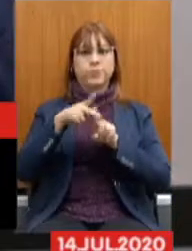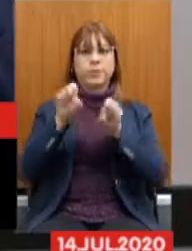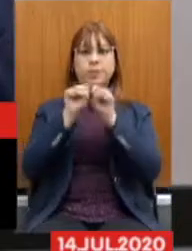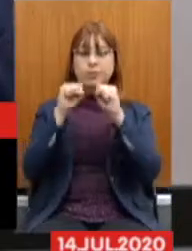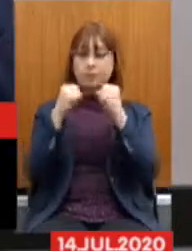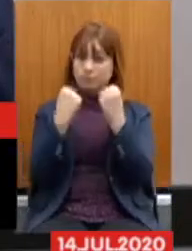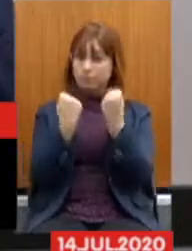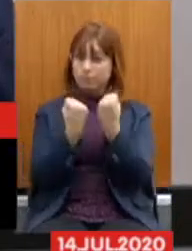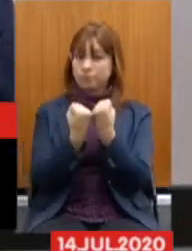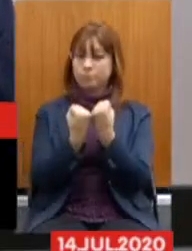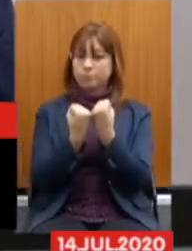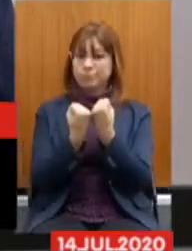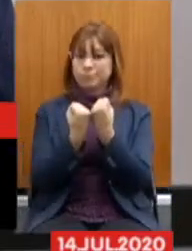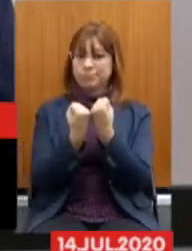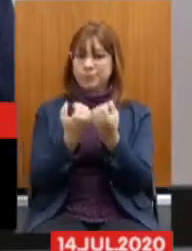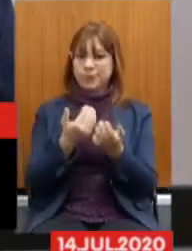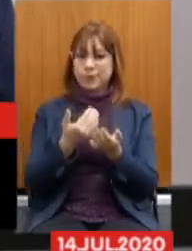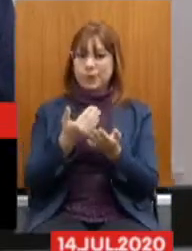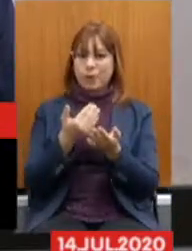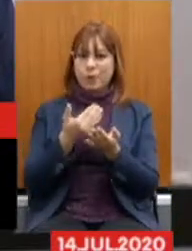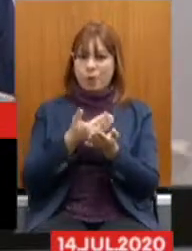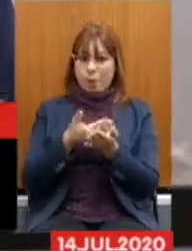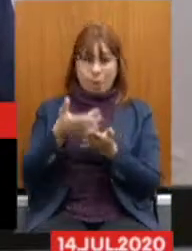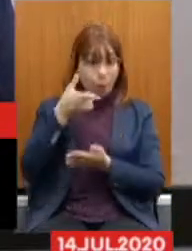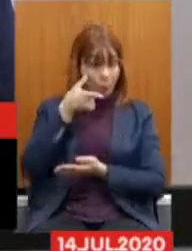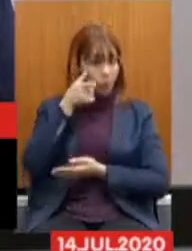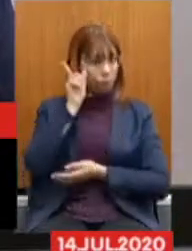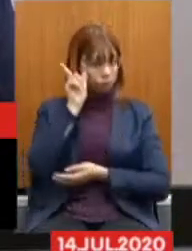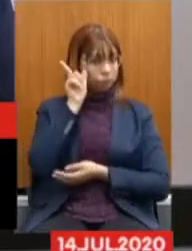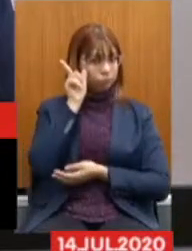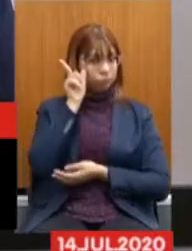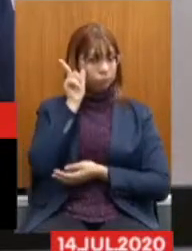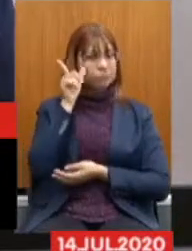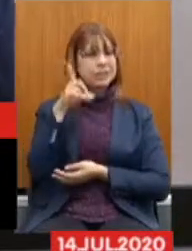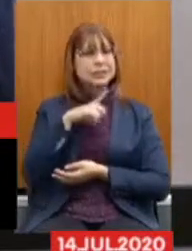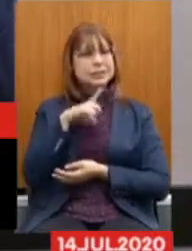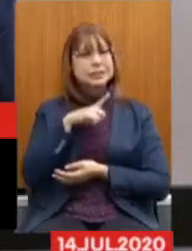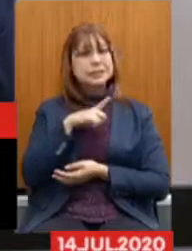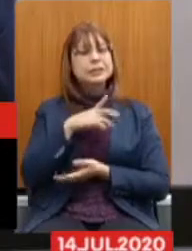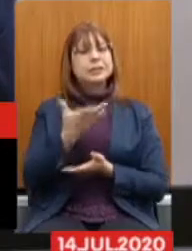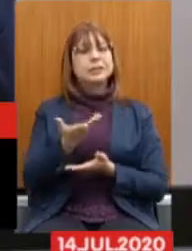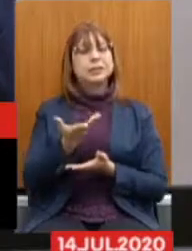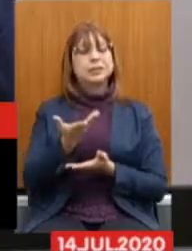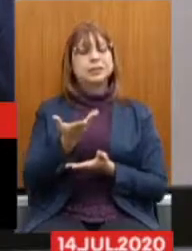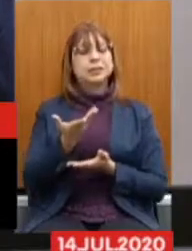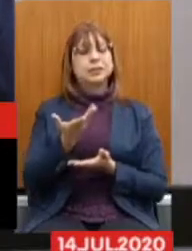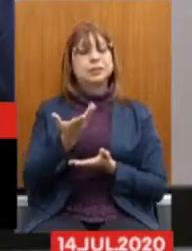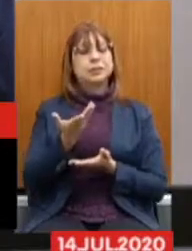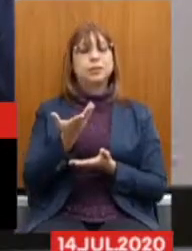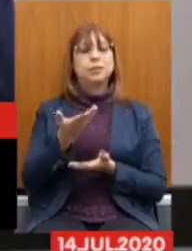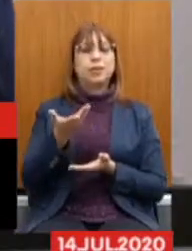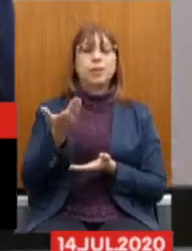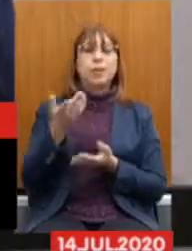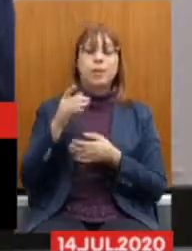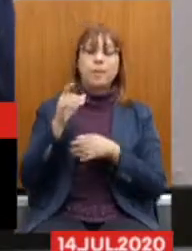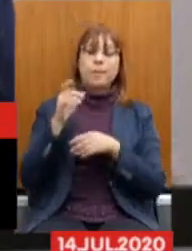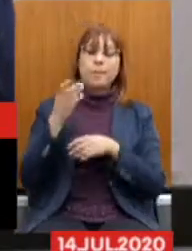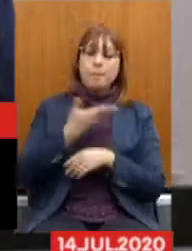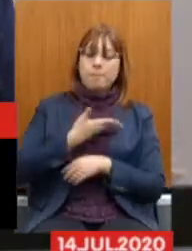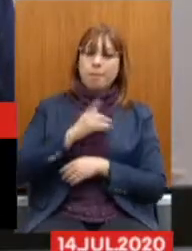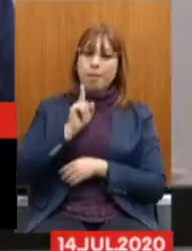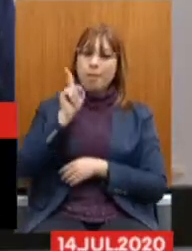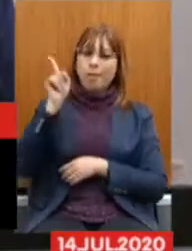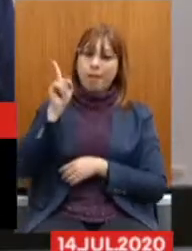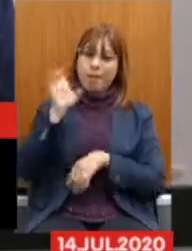desta casa acontece desde ontem. Ontem nós tivemos companheiros do estado da Bahia explicando o que aconteceu